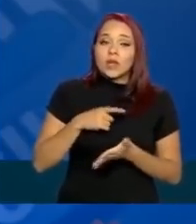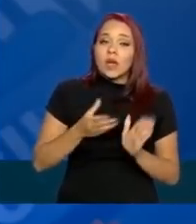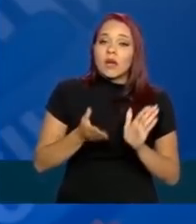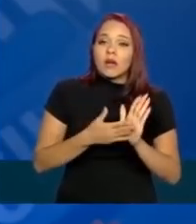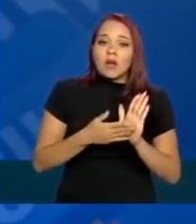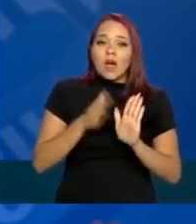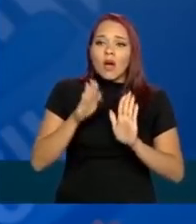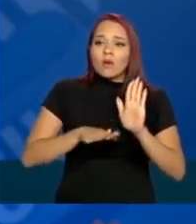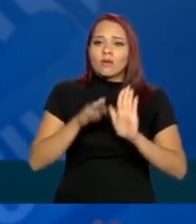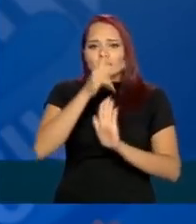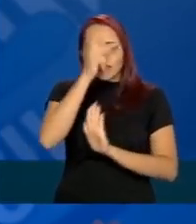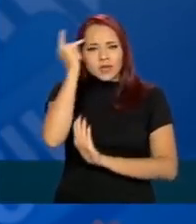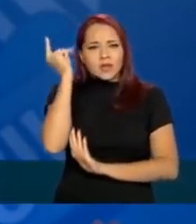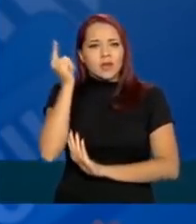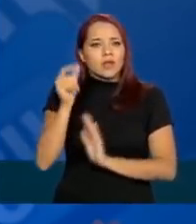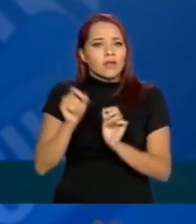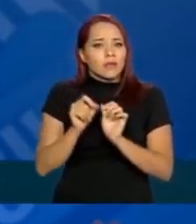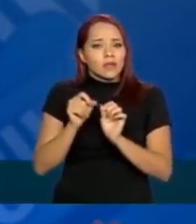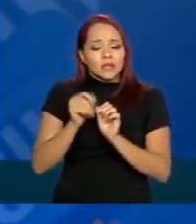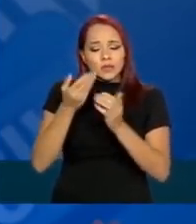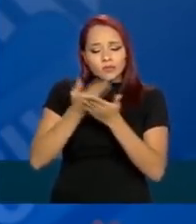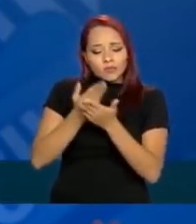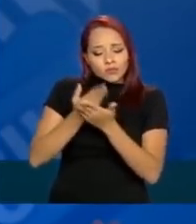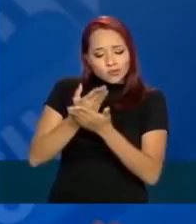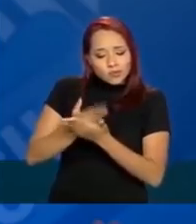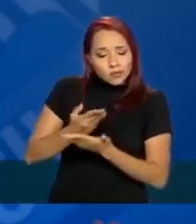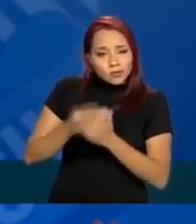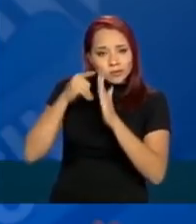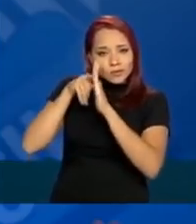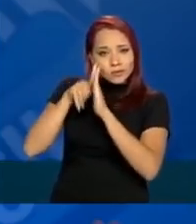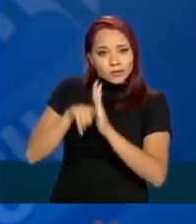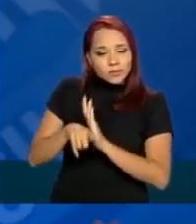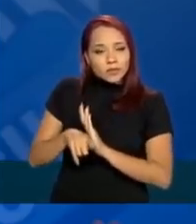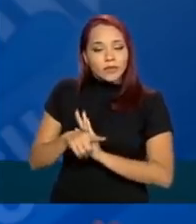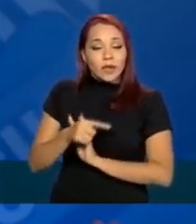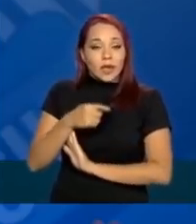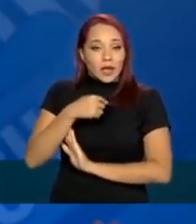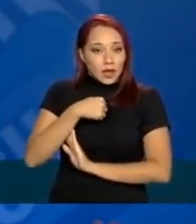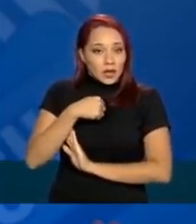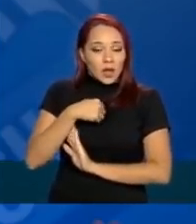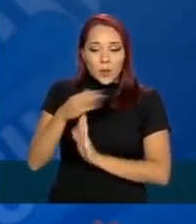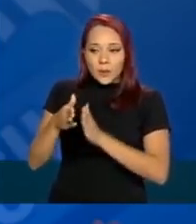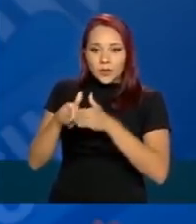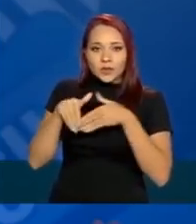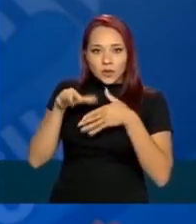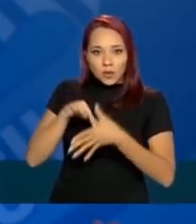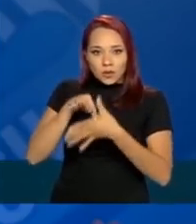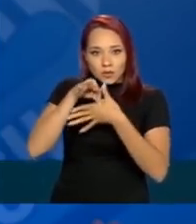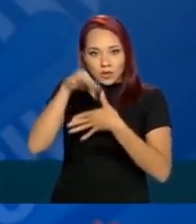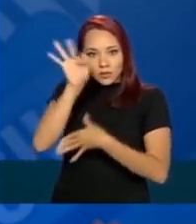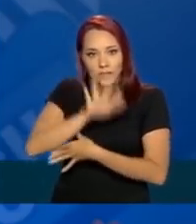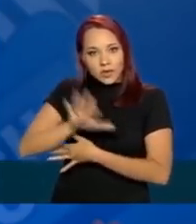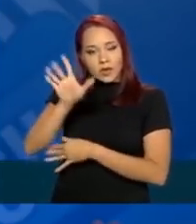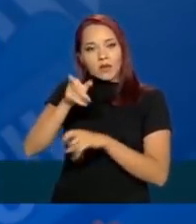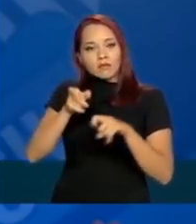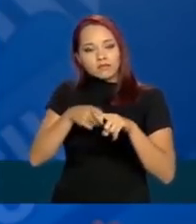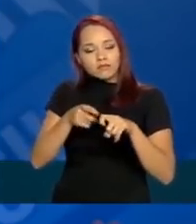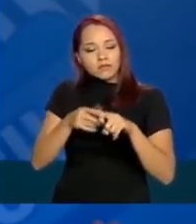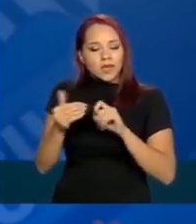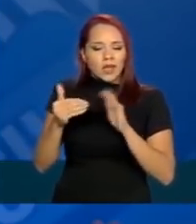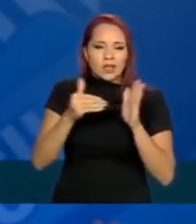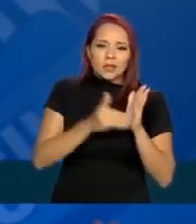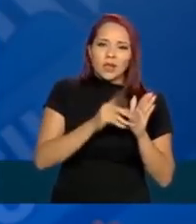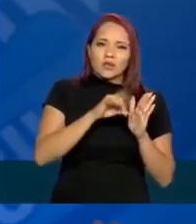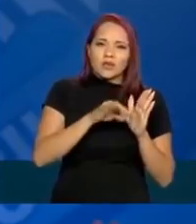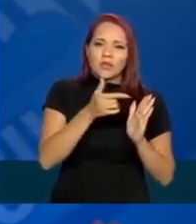algumas pessoas que estão fazendo o estudo. Eu solicitei ao Conselho Federal de Medicina que até o dia